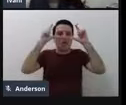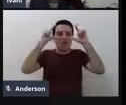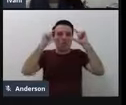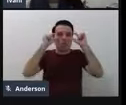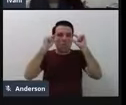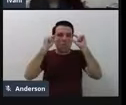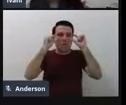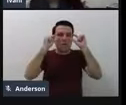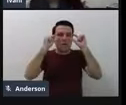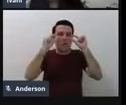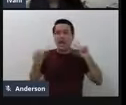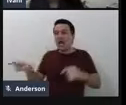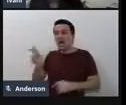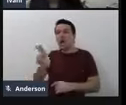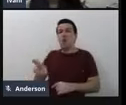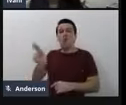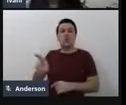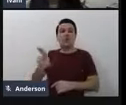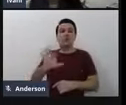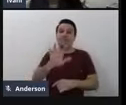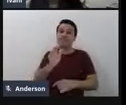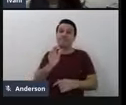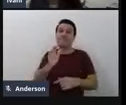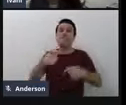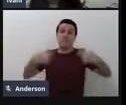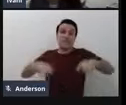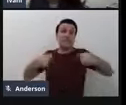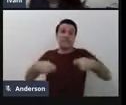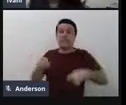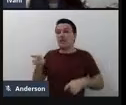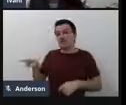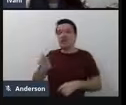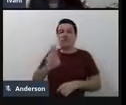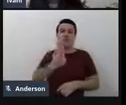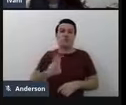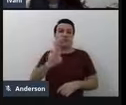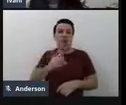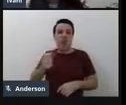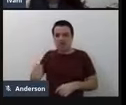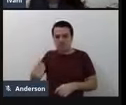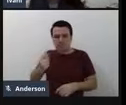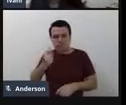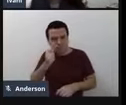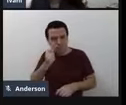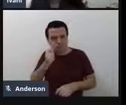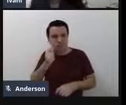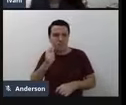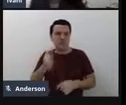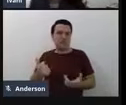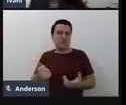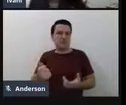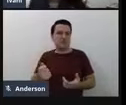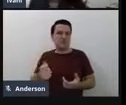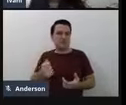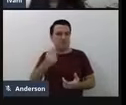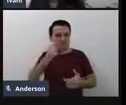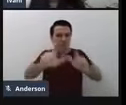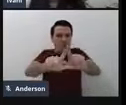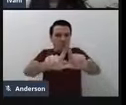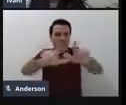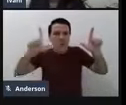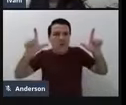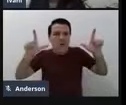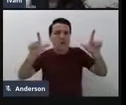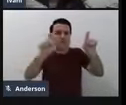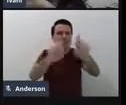faz uso de um, ele necessariamente precisa de uma lupa eletrônica para conseguir ver